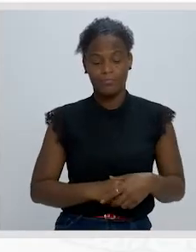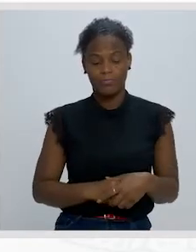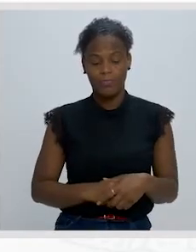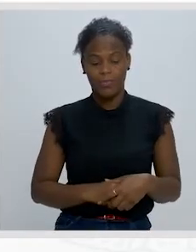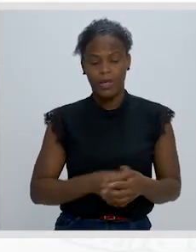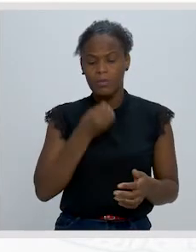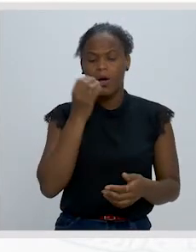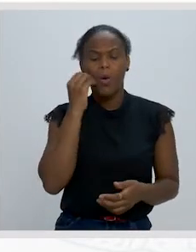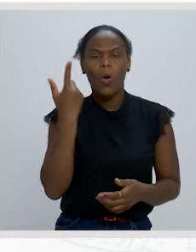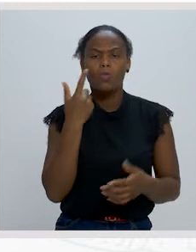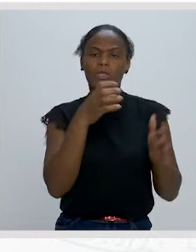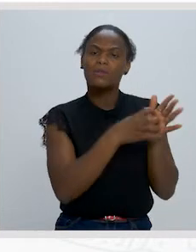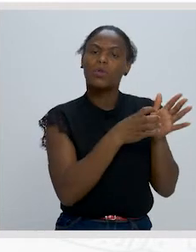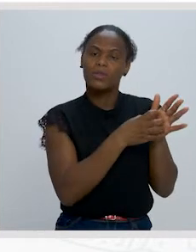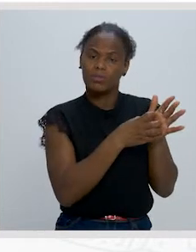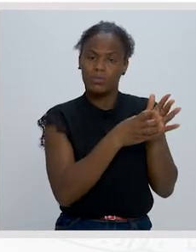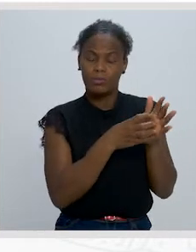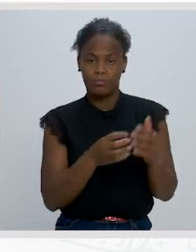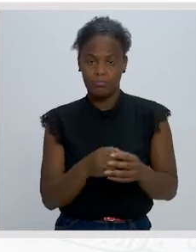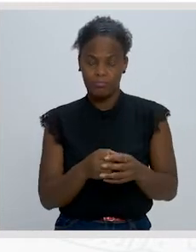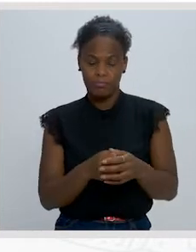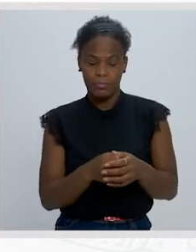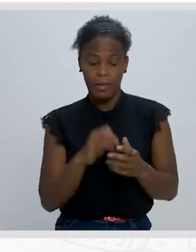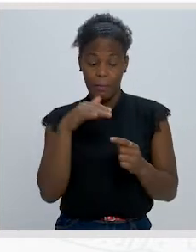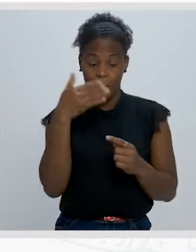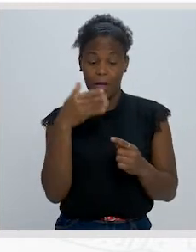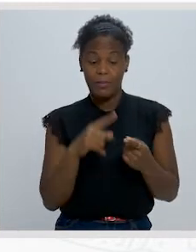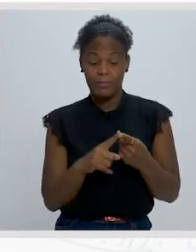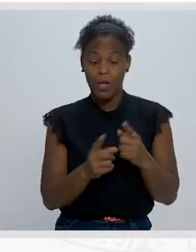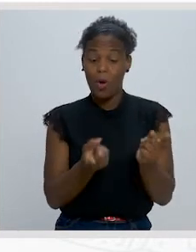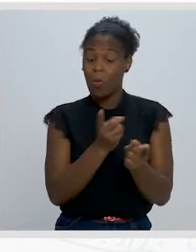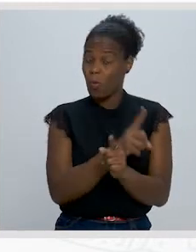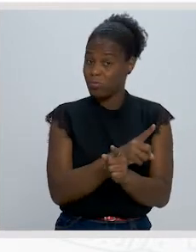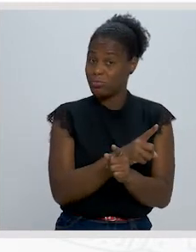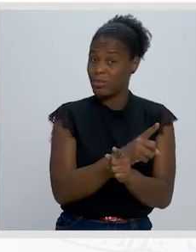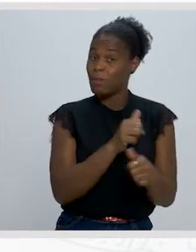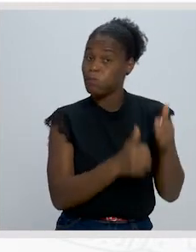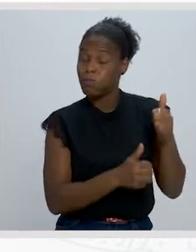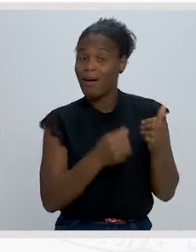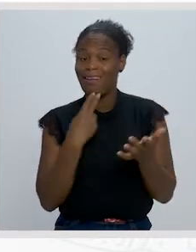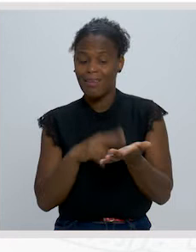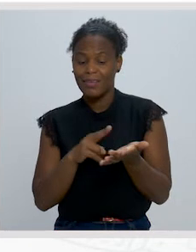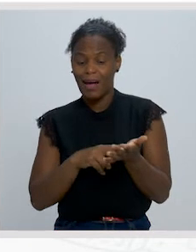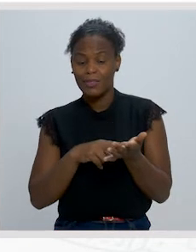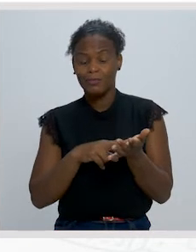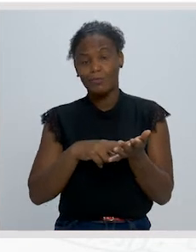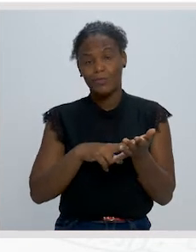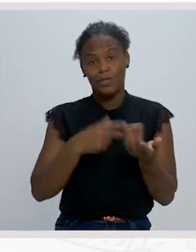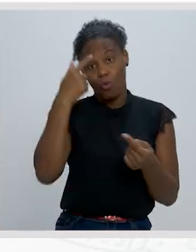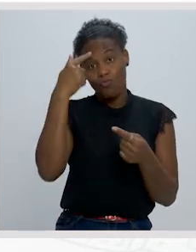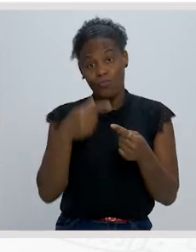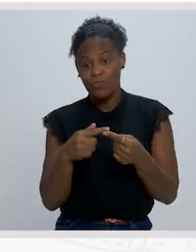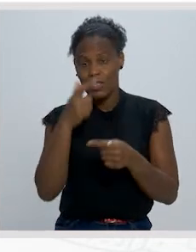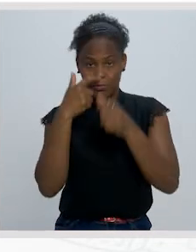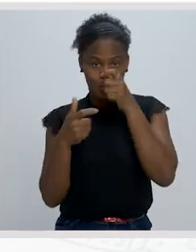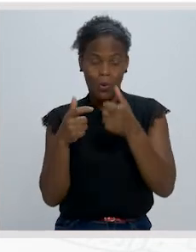Características do simbolismo. Primeira característica, oposição à realidade objetiva. Os